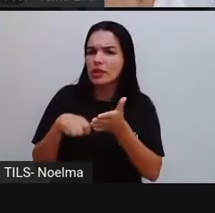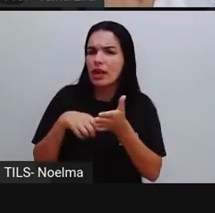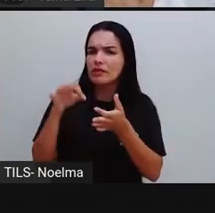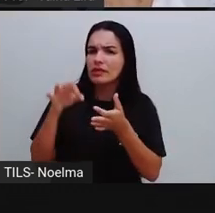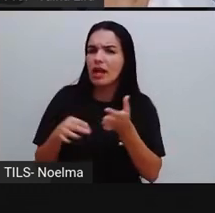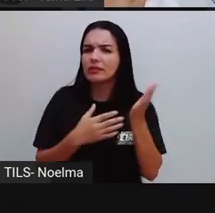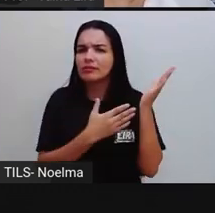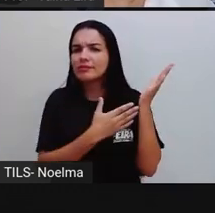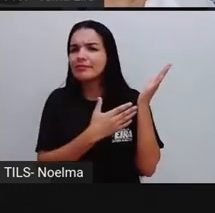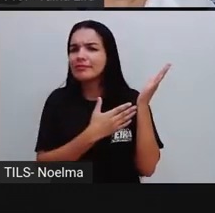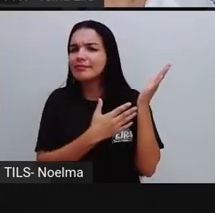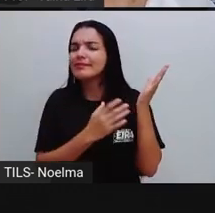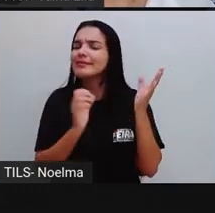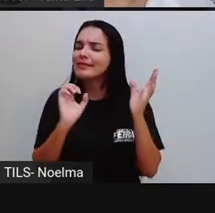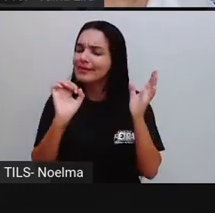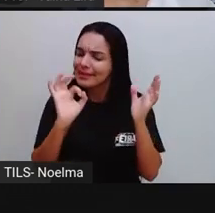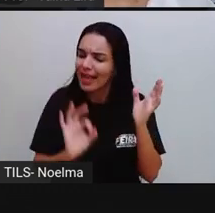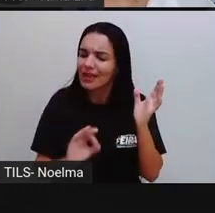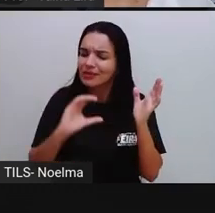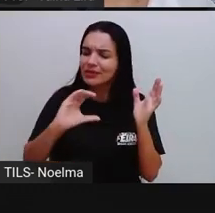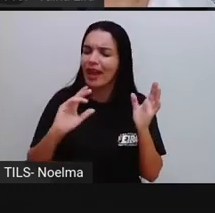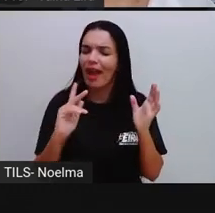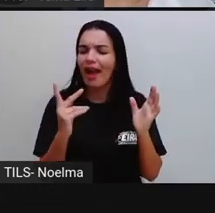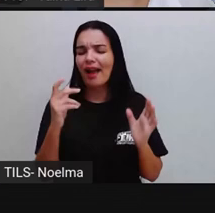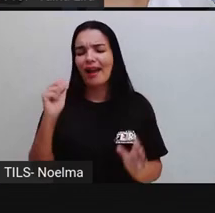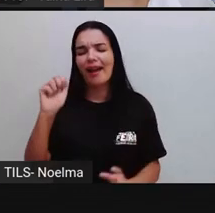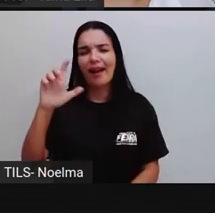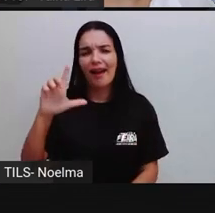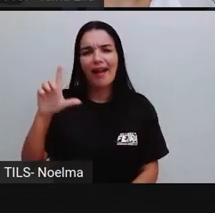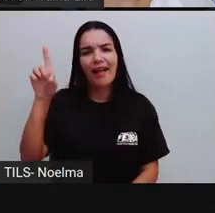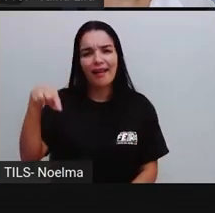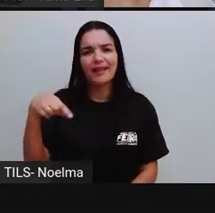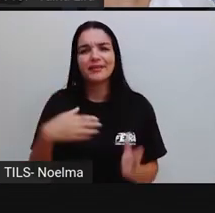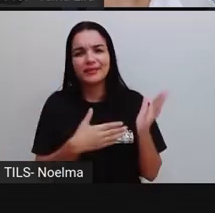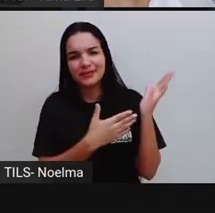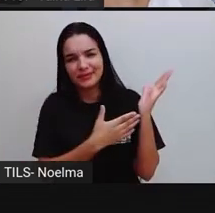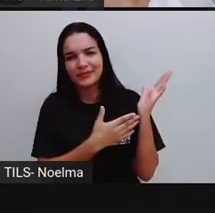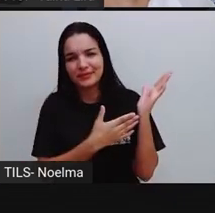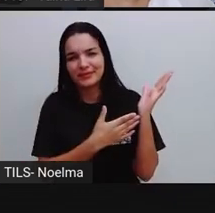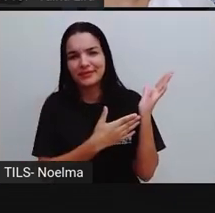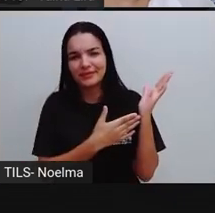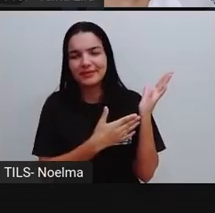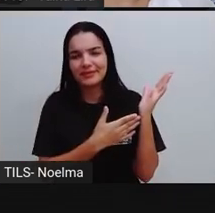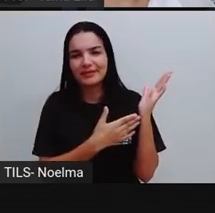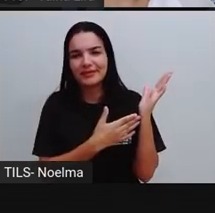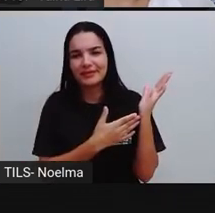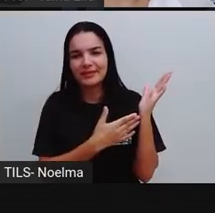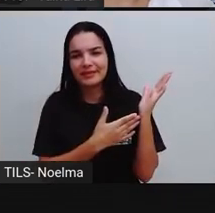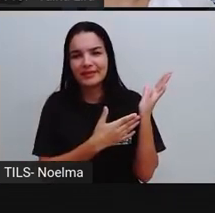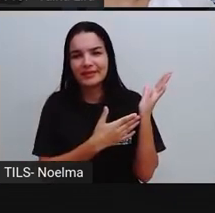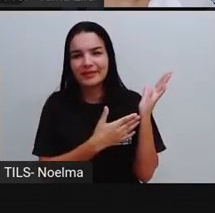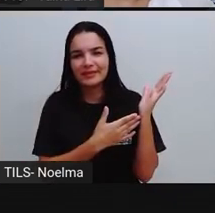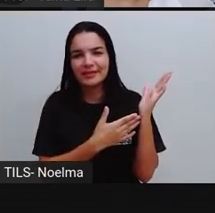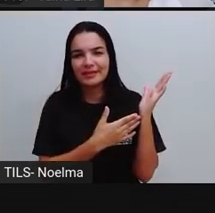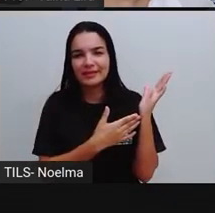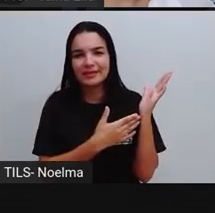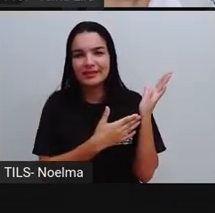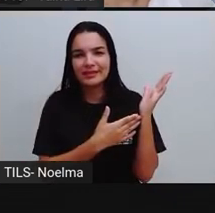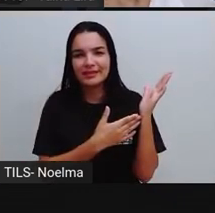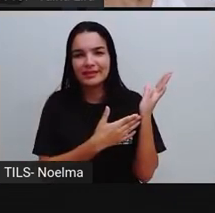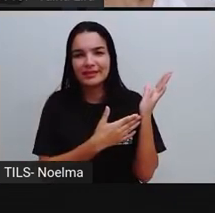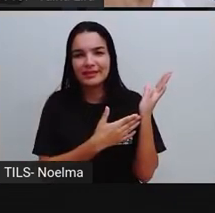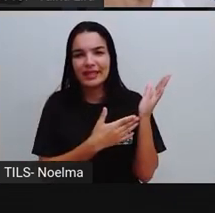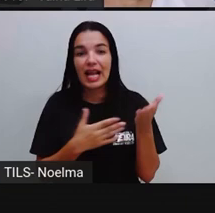lá, Chalé, É com CH, Então, Olha lá, A grafia correta, Da palavra chalé, Tá?